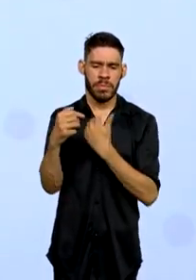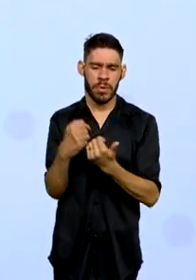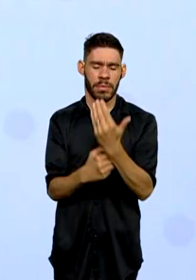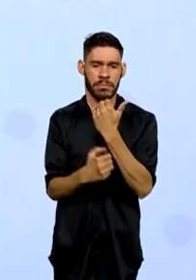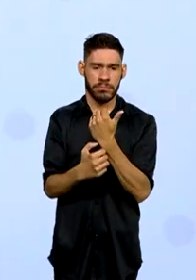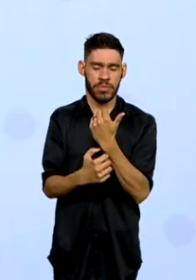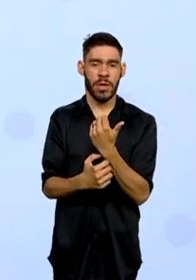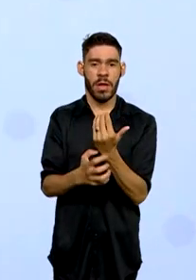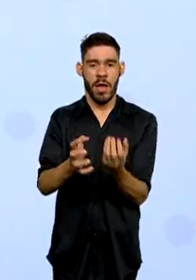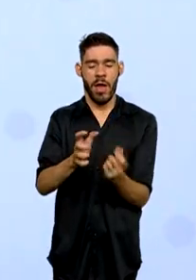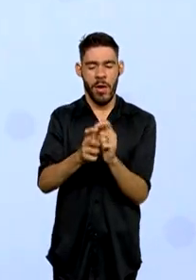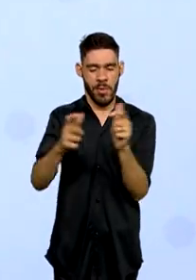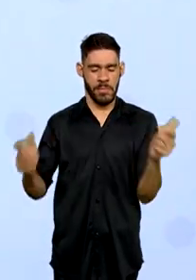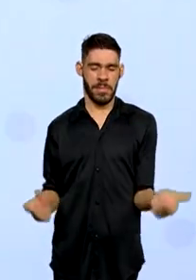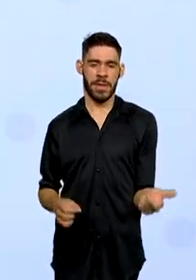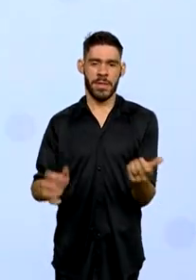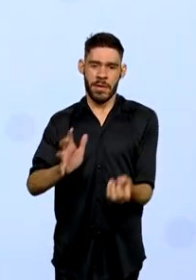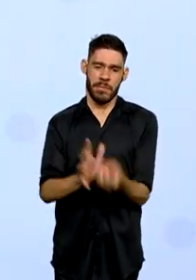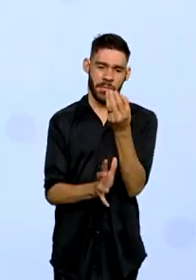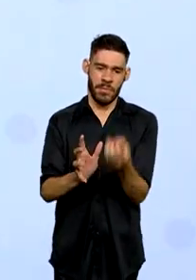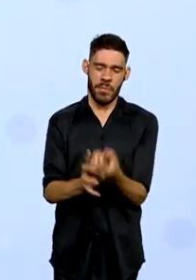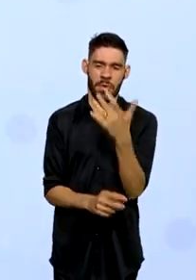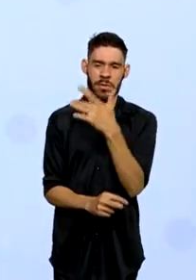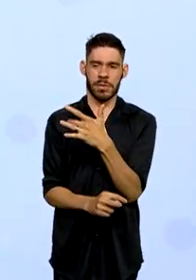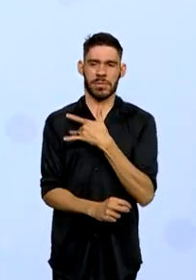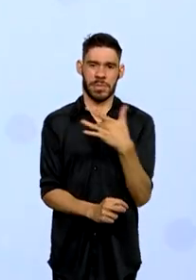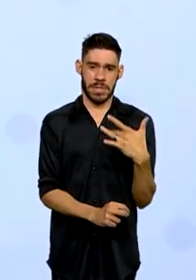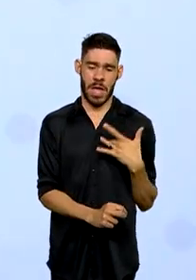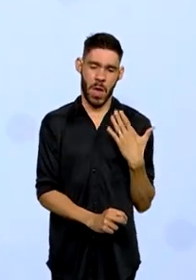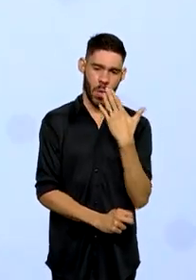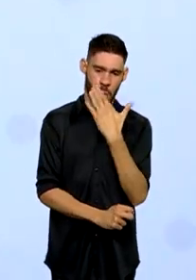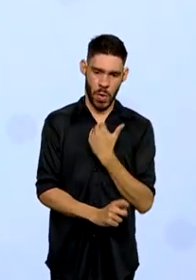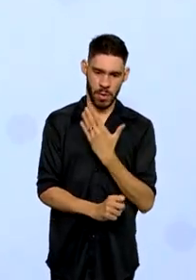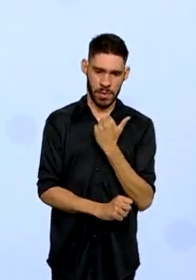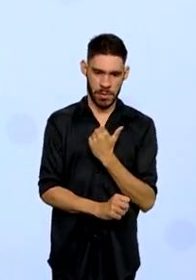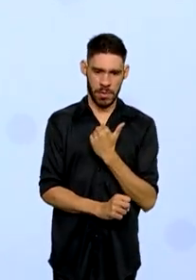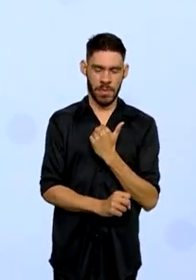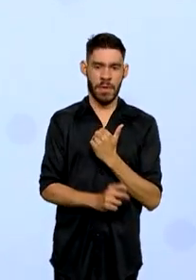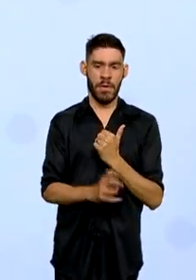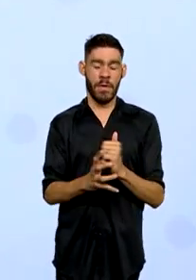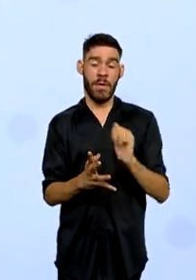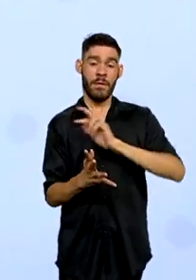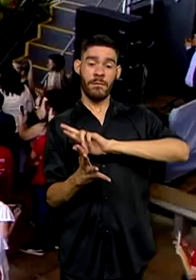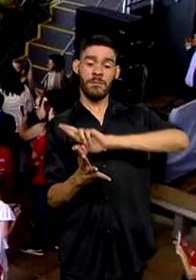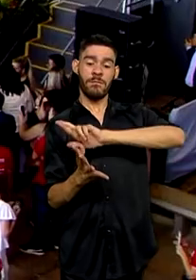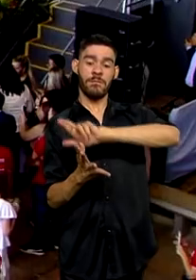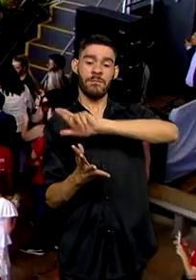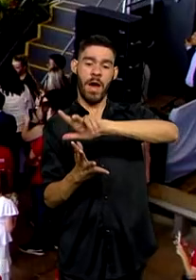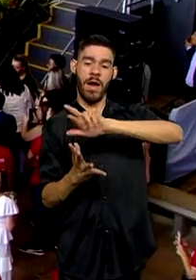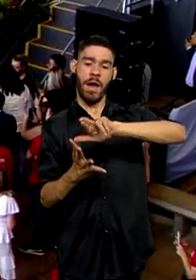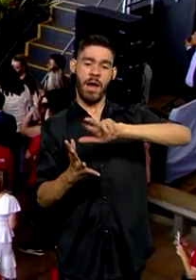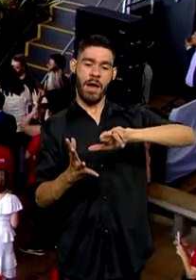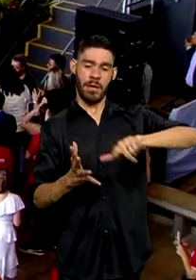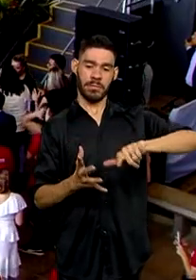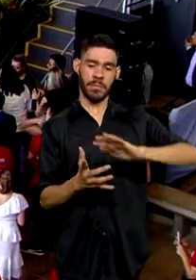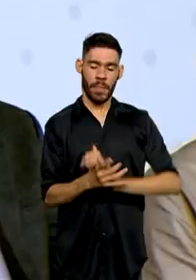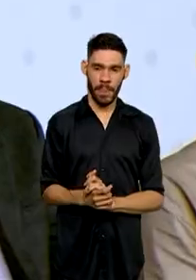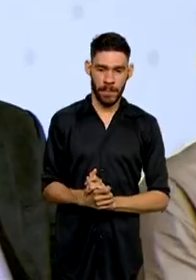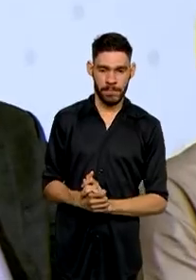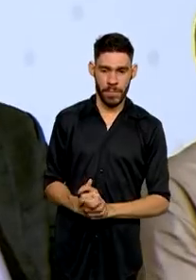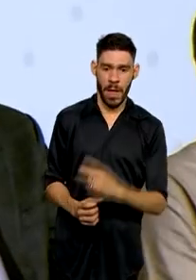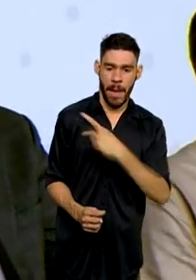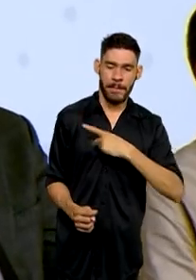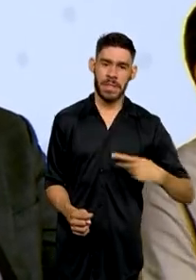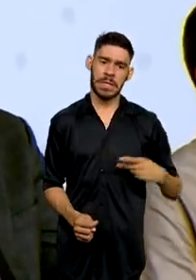aumentar a produção de alimentos saudáveis, diversificar. Mais uma vez, o presidente